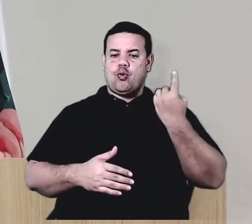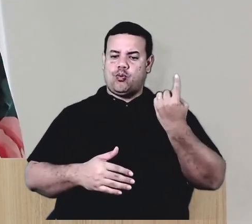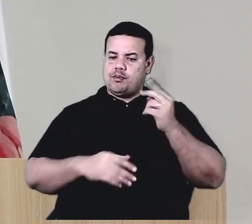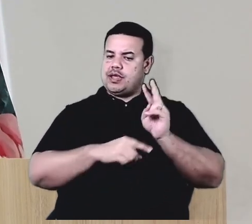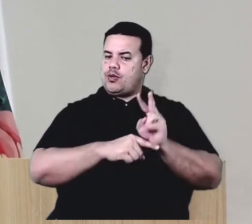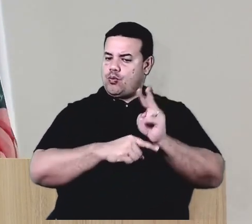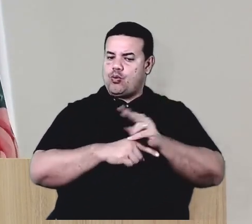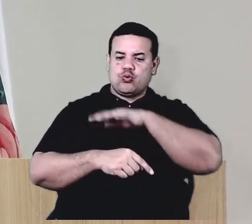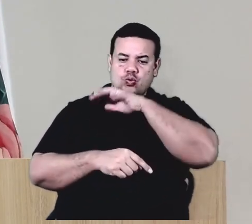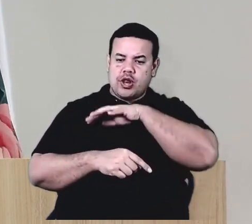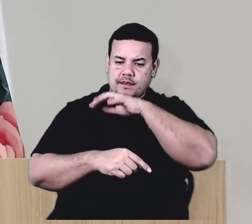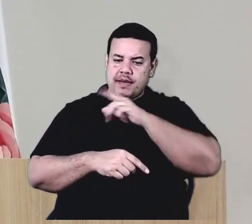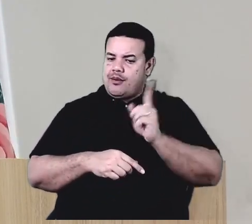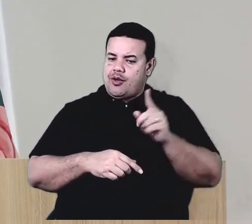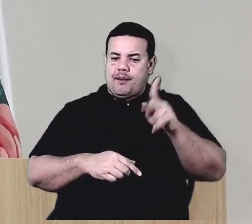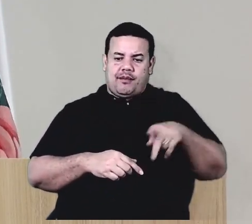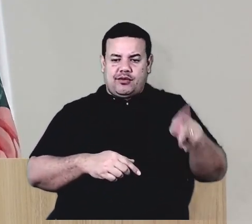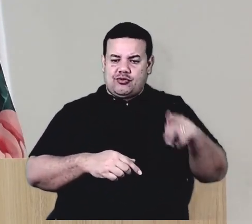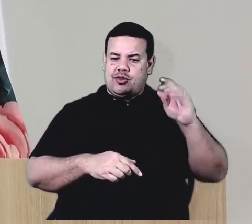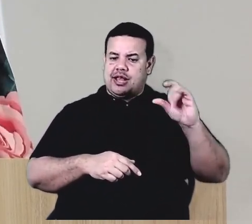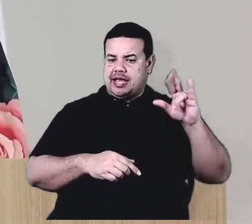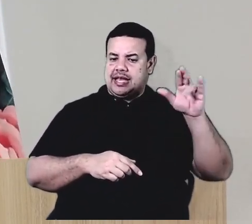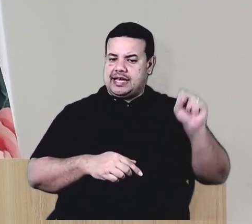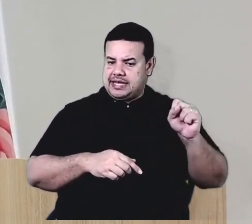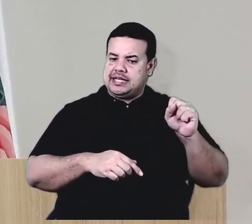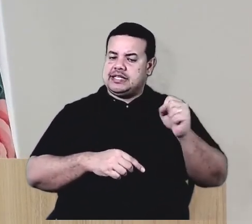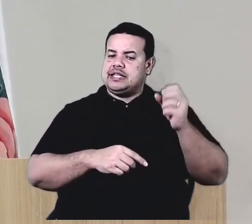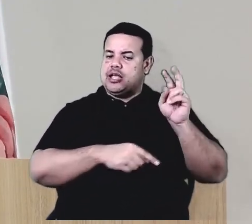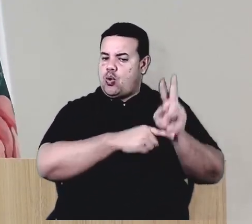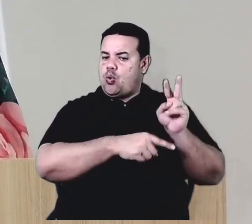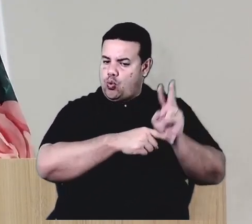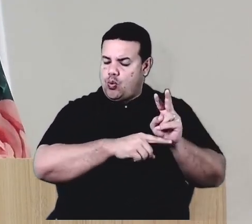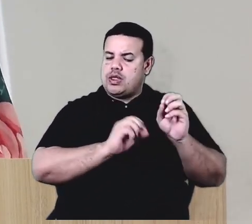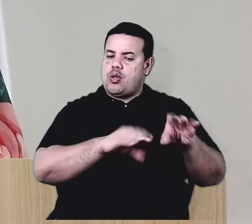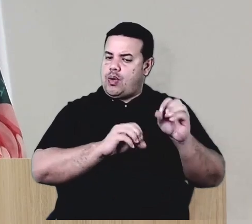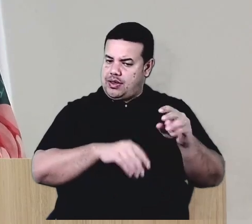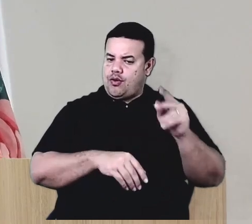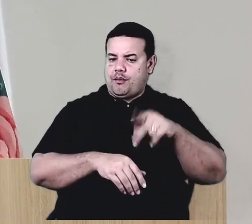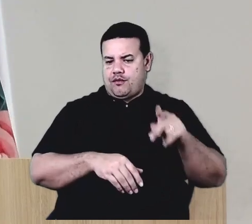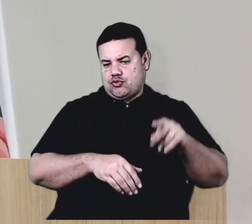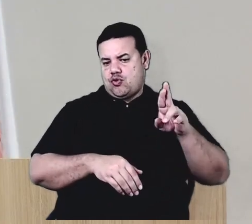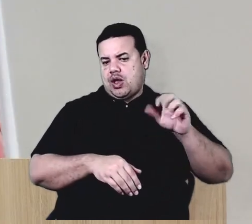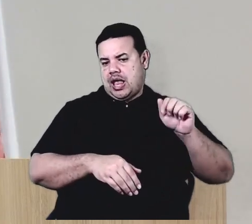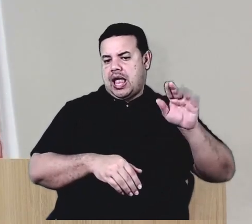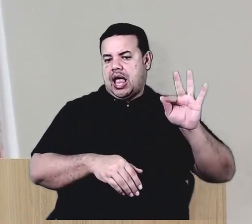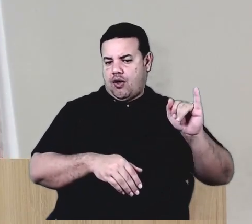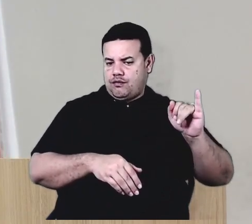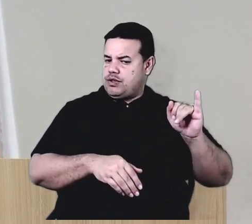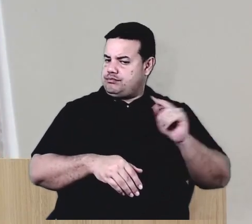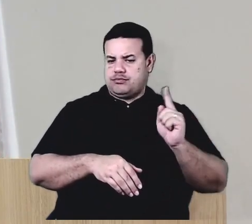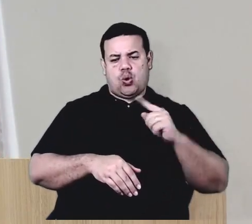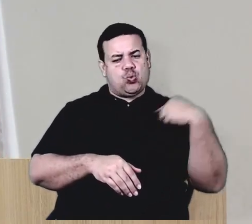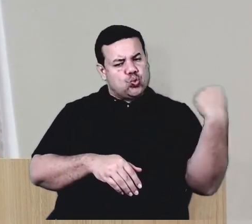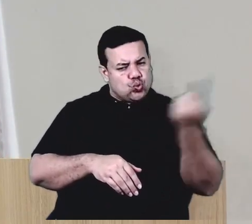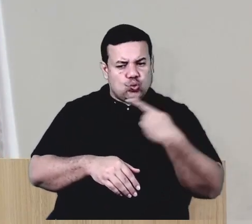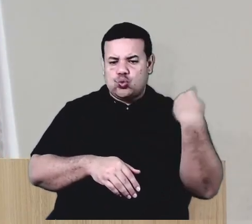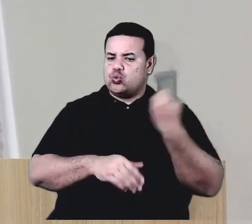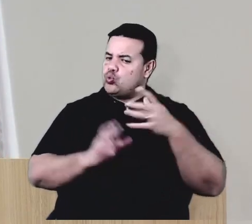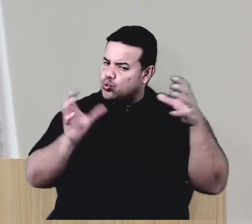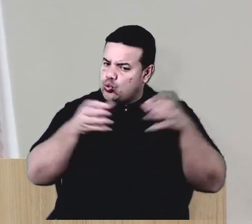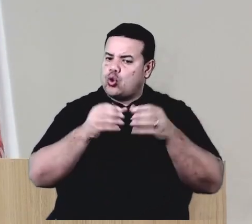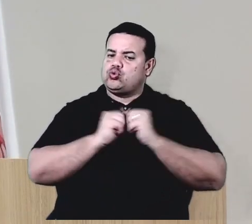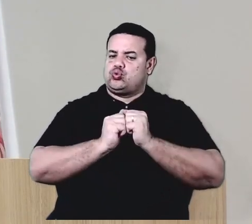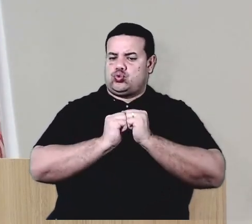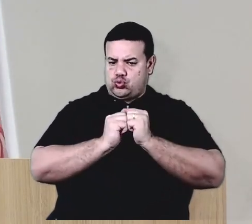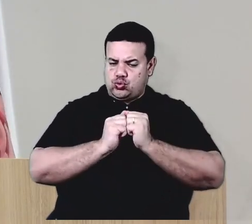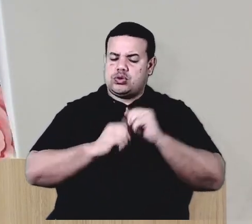a professora Cristiane que cuida da educação ou o professor Ralf. É todos nós juntos. Então, assim, depende sim da escolha de